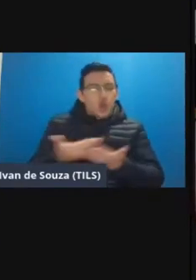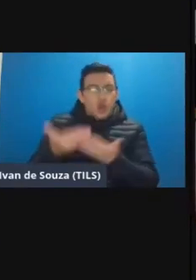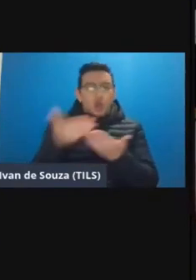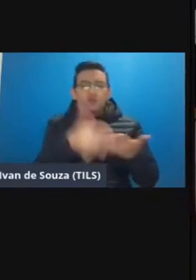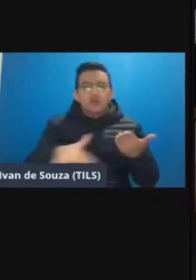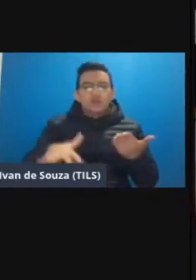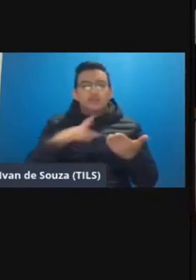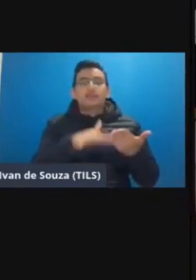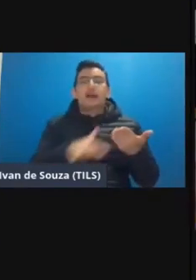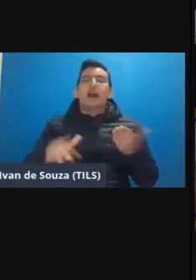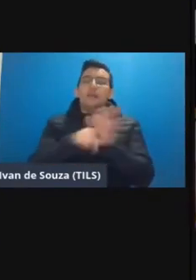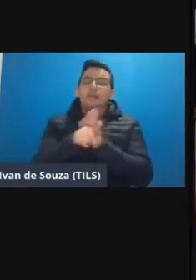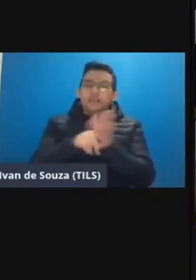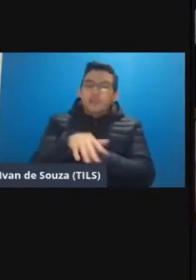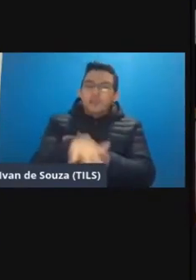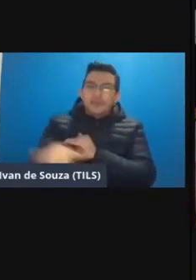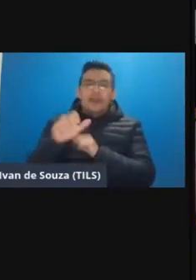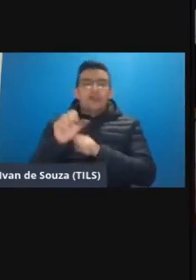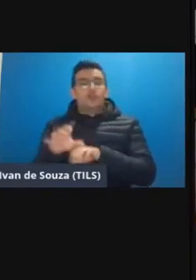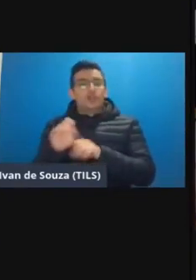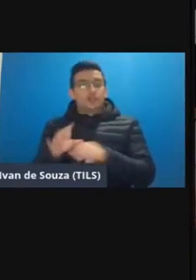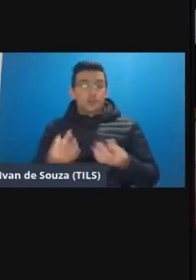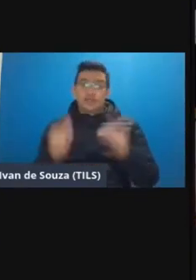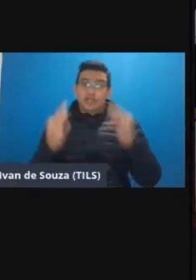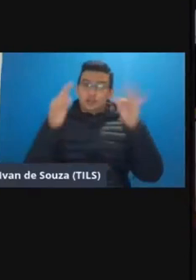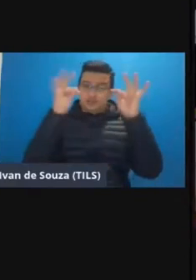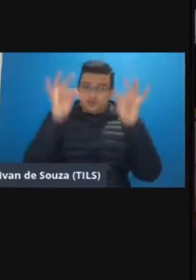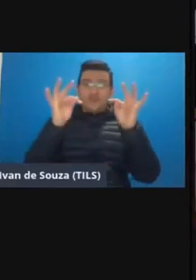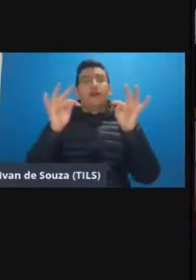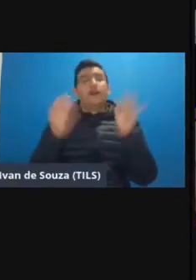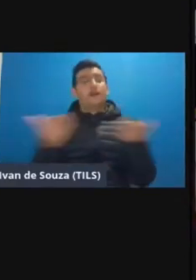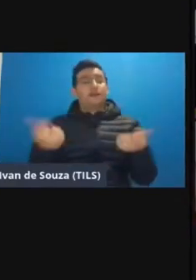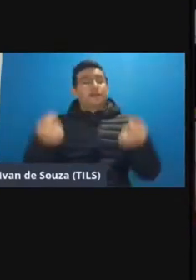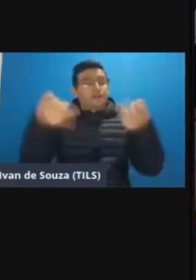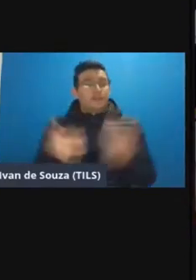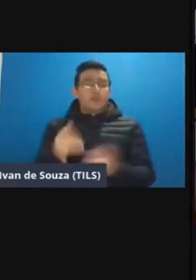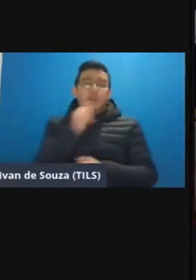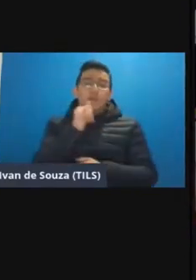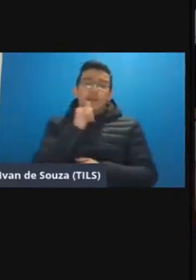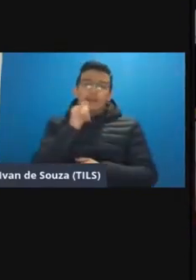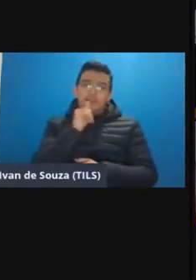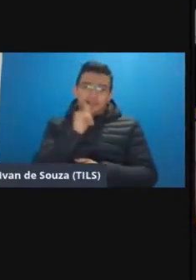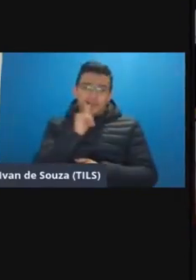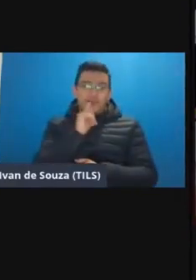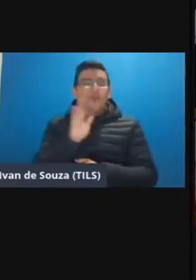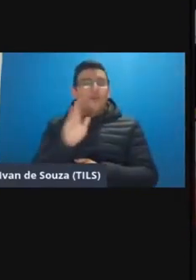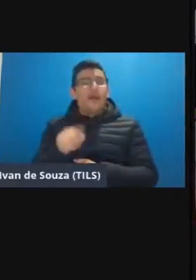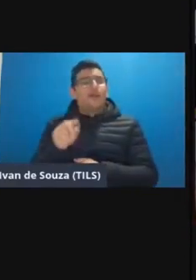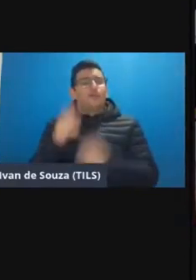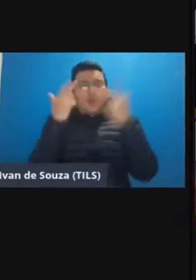área área de educação e tecnologias eles comentam que por exemplo é muito